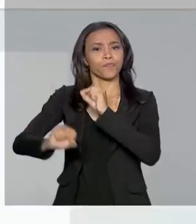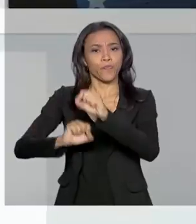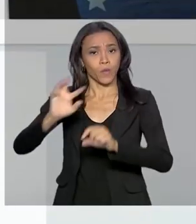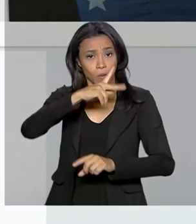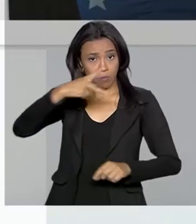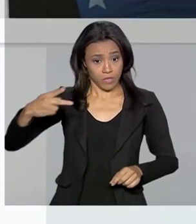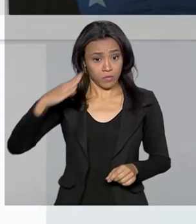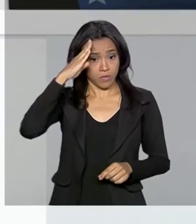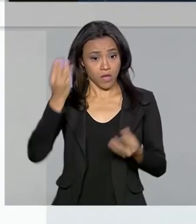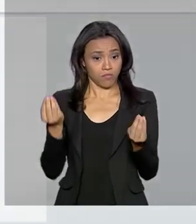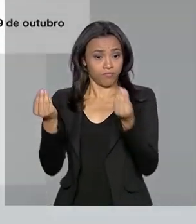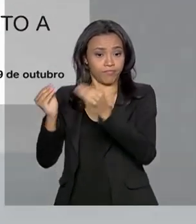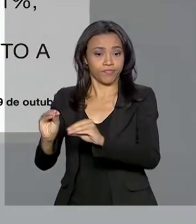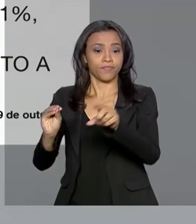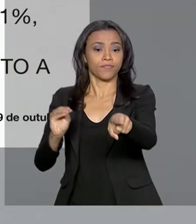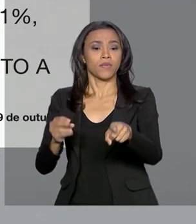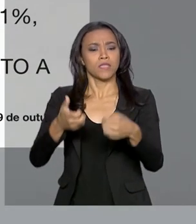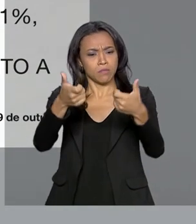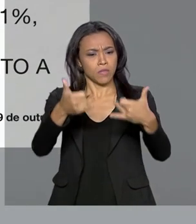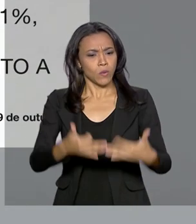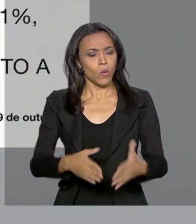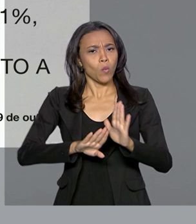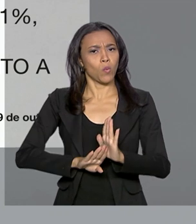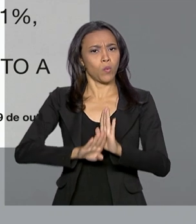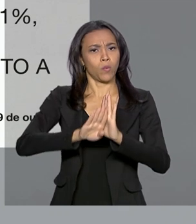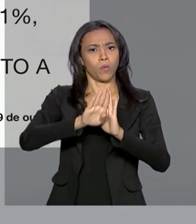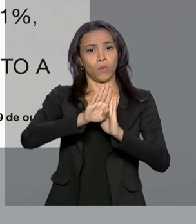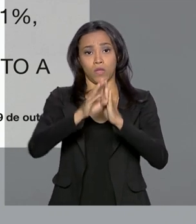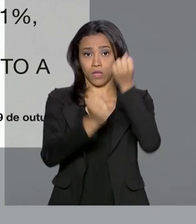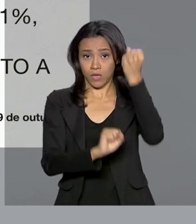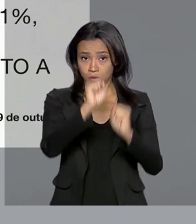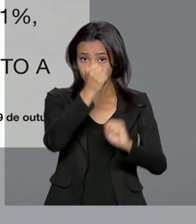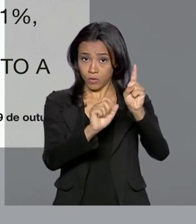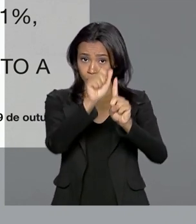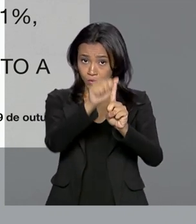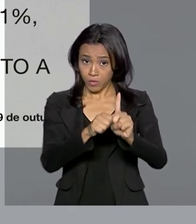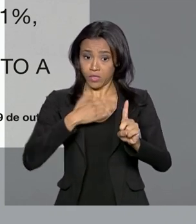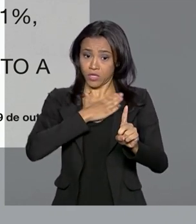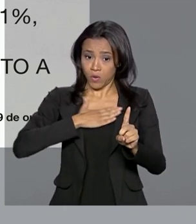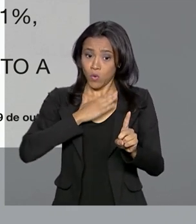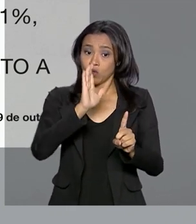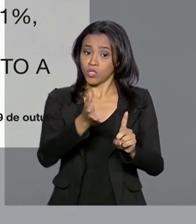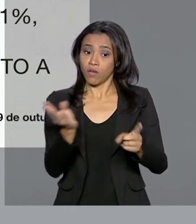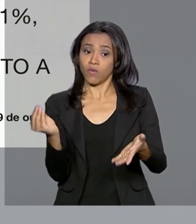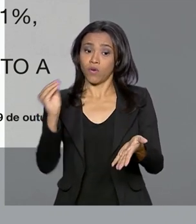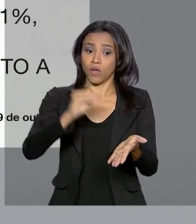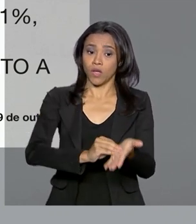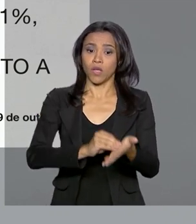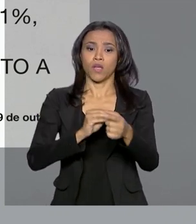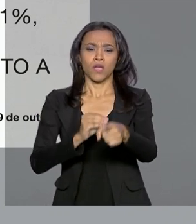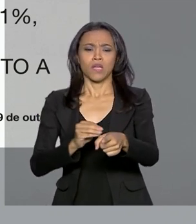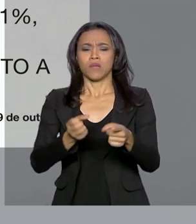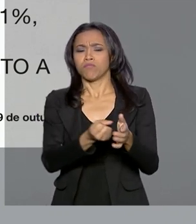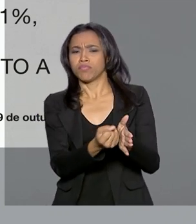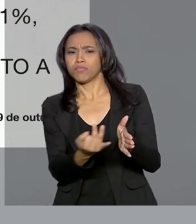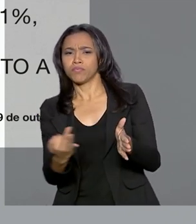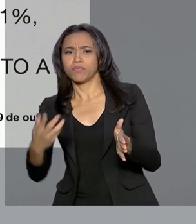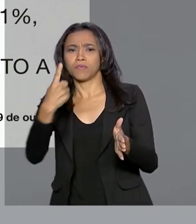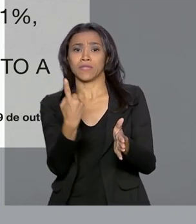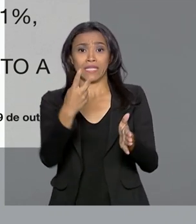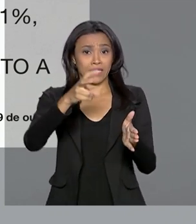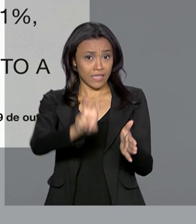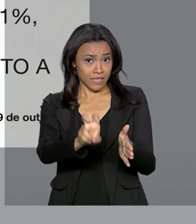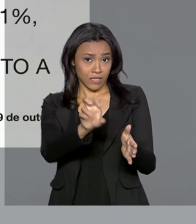Bolsonaro comentou o crescimento da indústria nacional no mês de agosto. O avanço foi registrado em 11 dos 15 locais